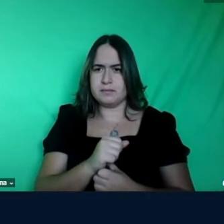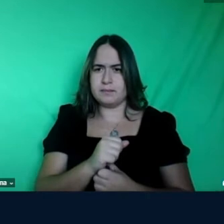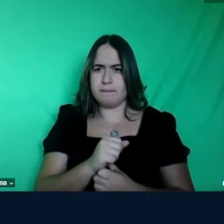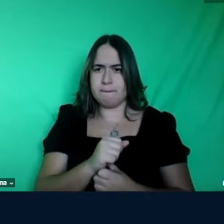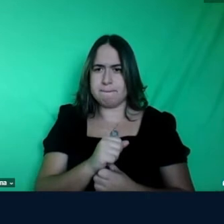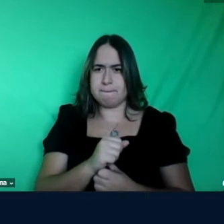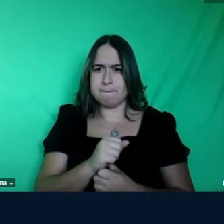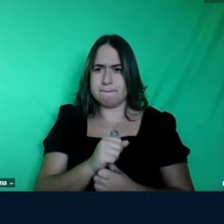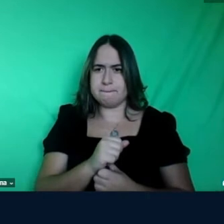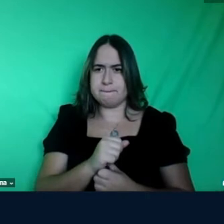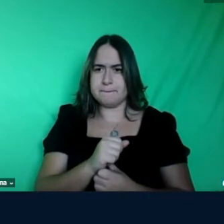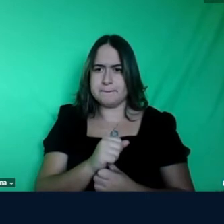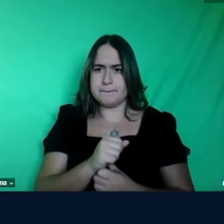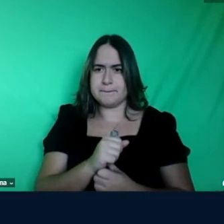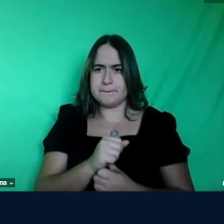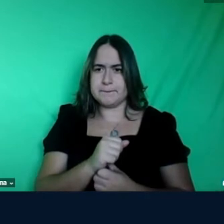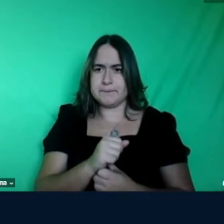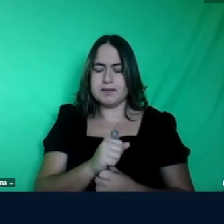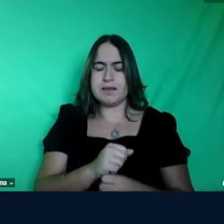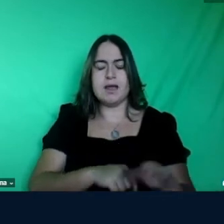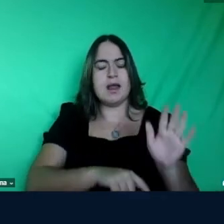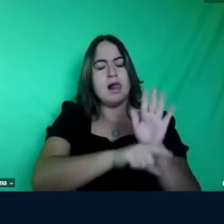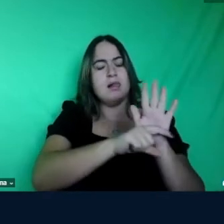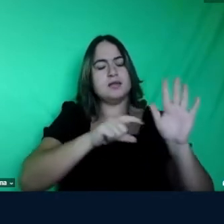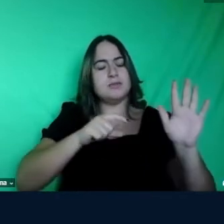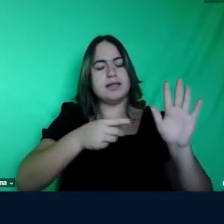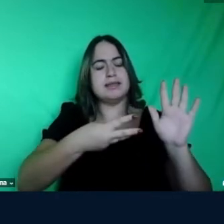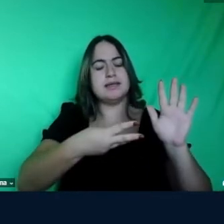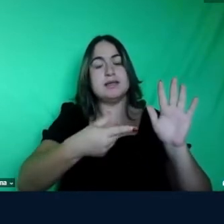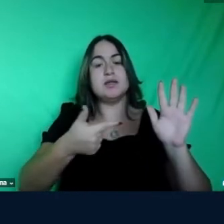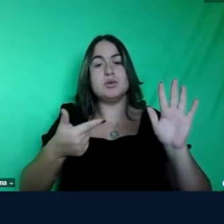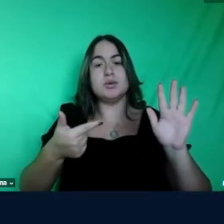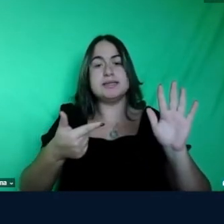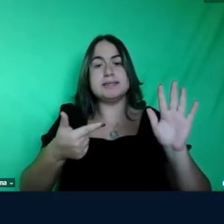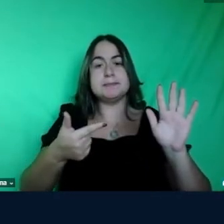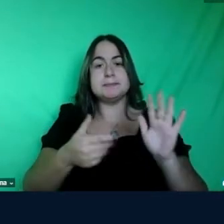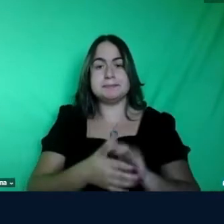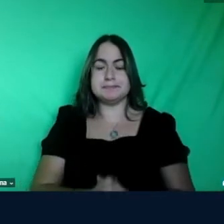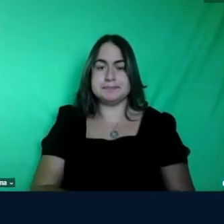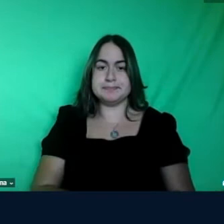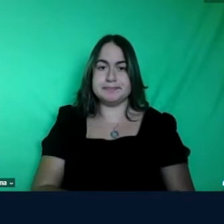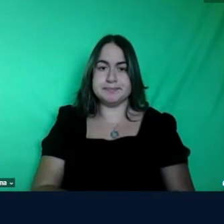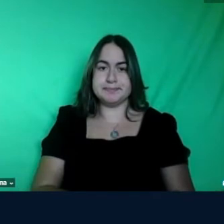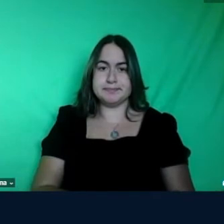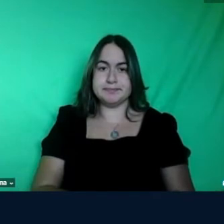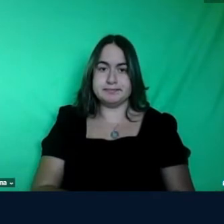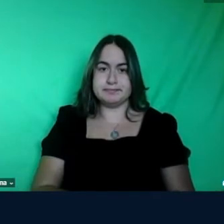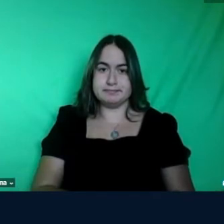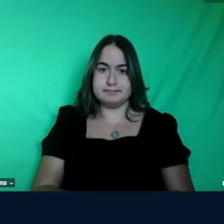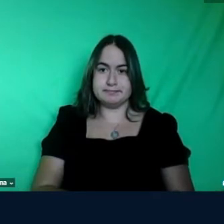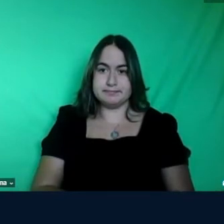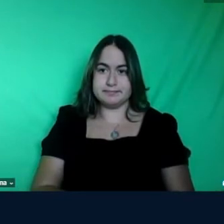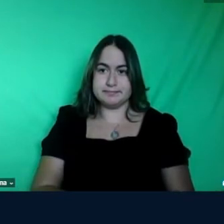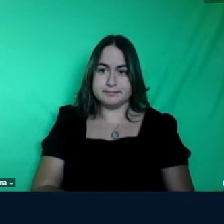nota de rodapé 32 menina vou curar